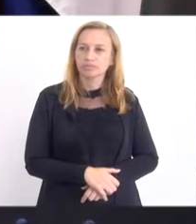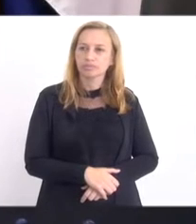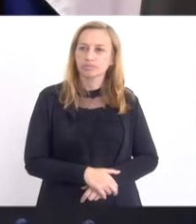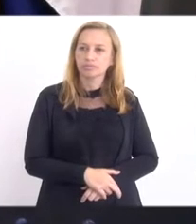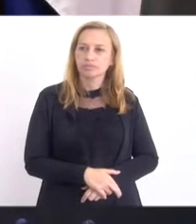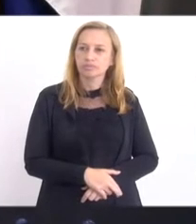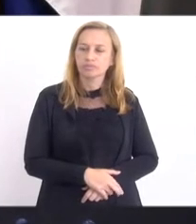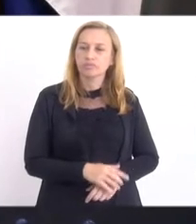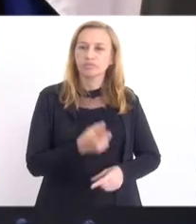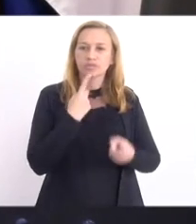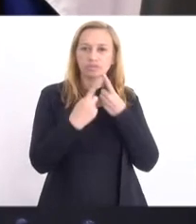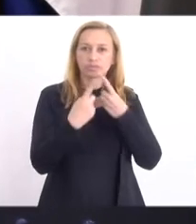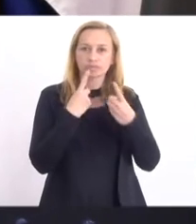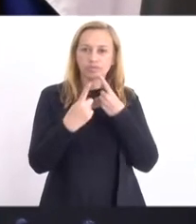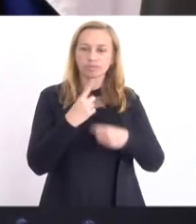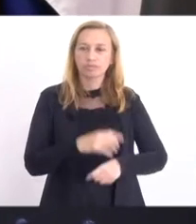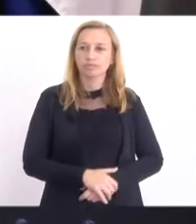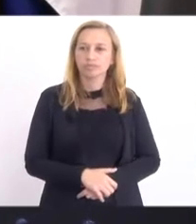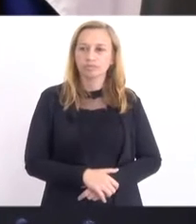Em discussão.